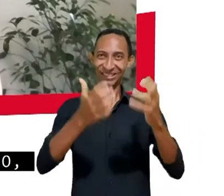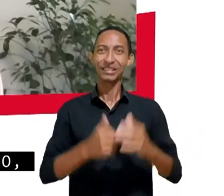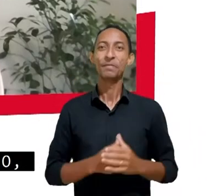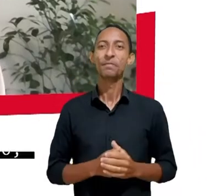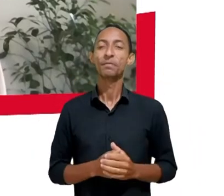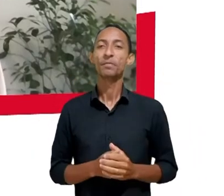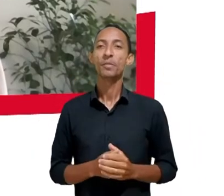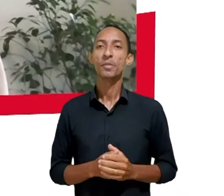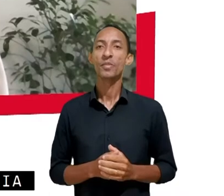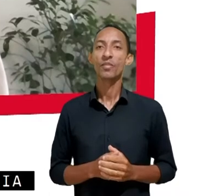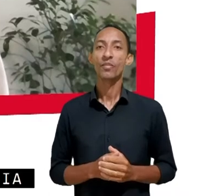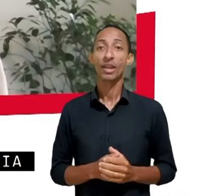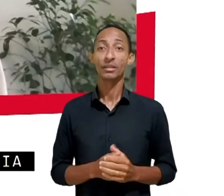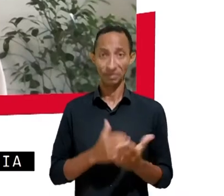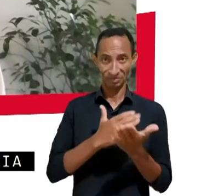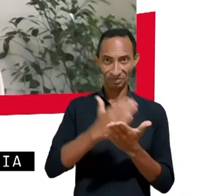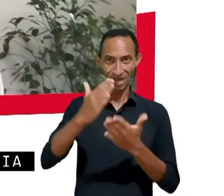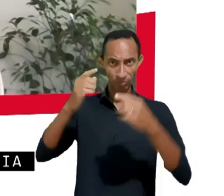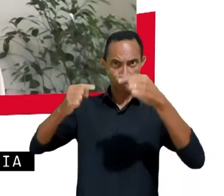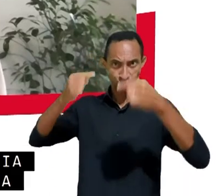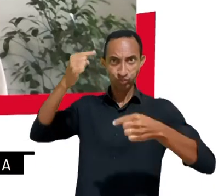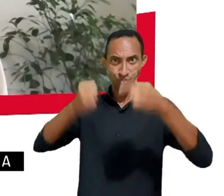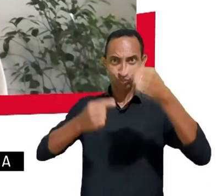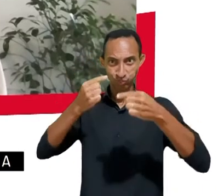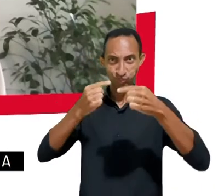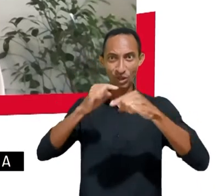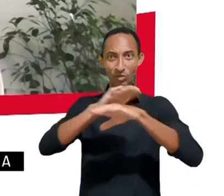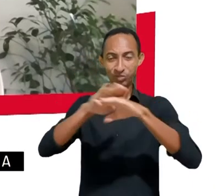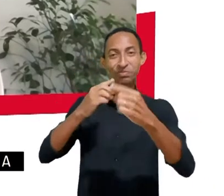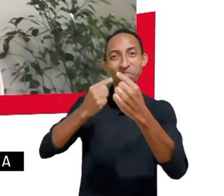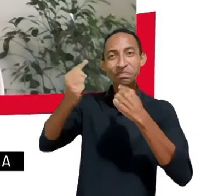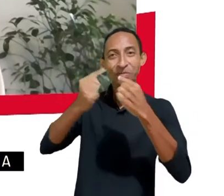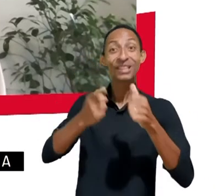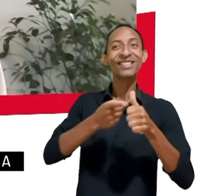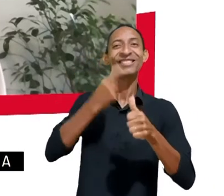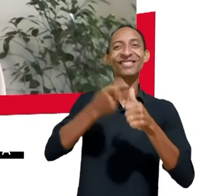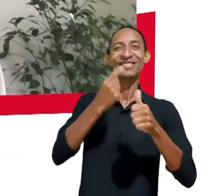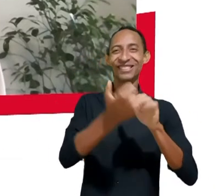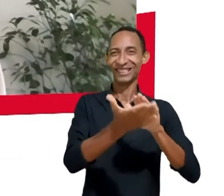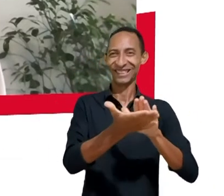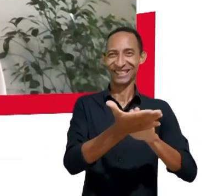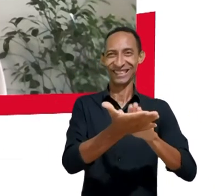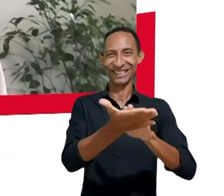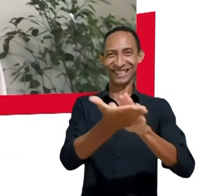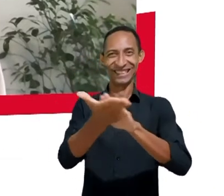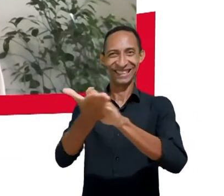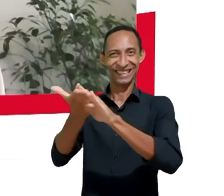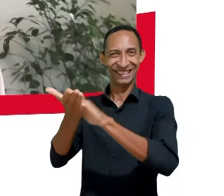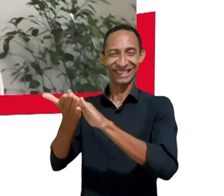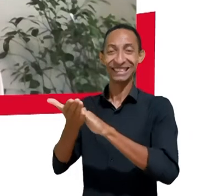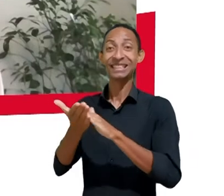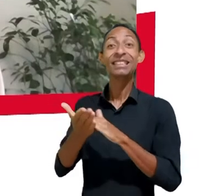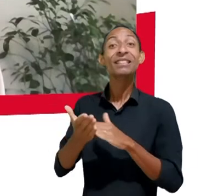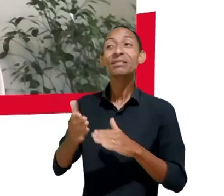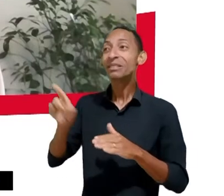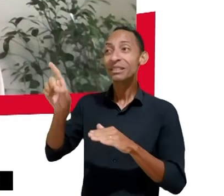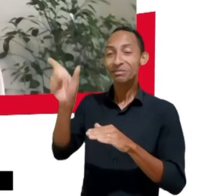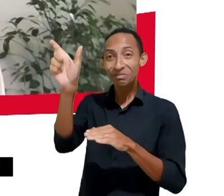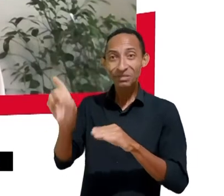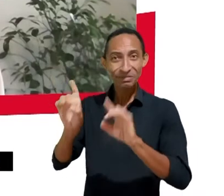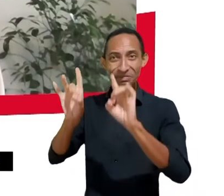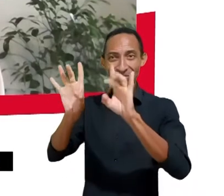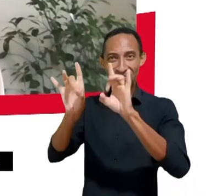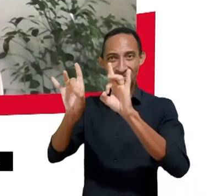iniciar os debates e a nossa conversa, quero dar os parabéns e fazer um agradecimento especial à Ana Lúcia Villela, presidente e fundadora do